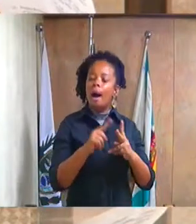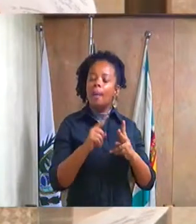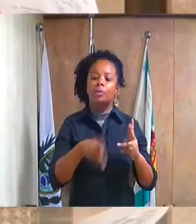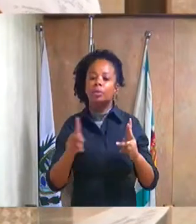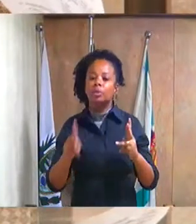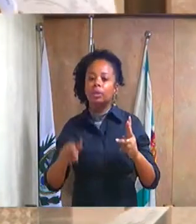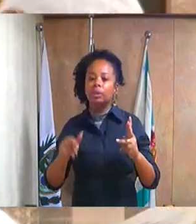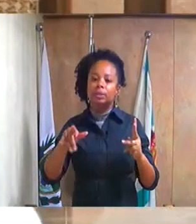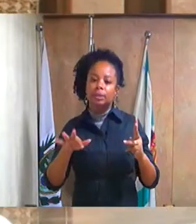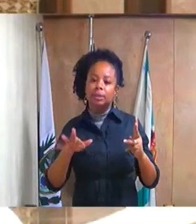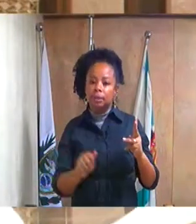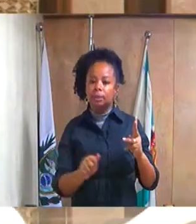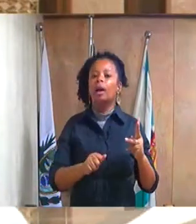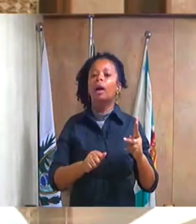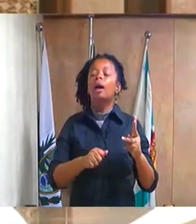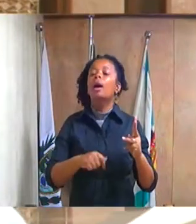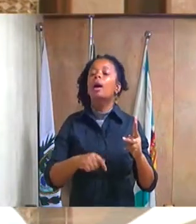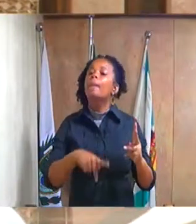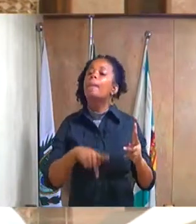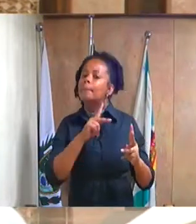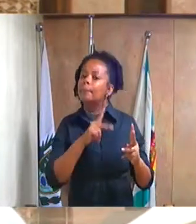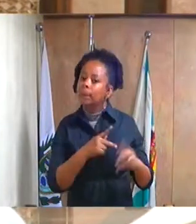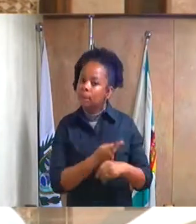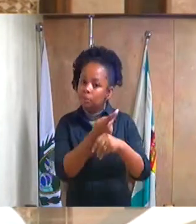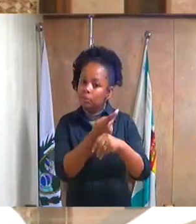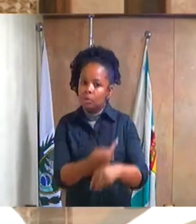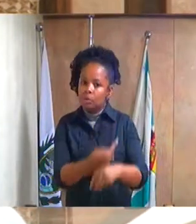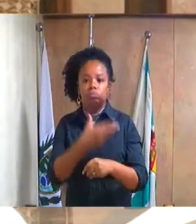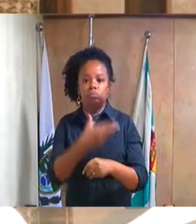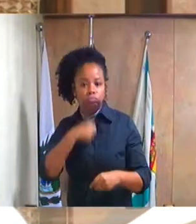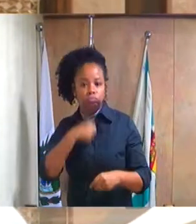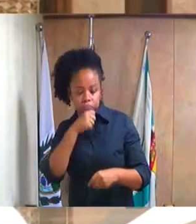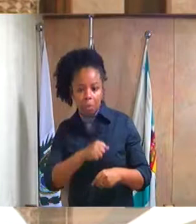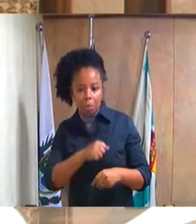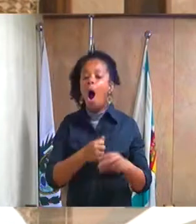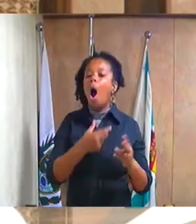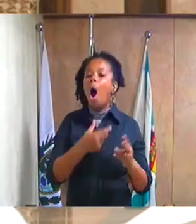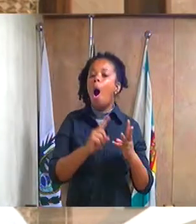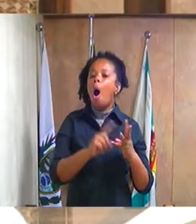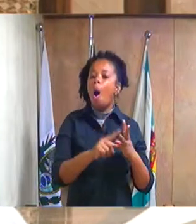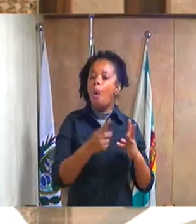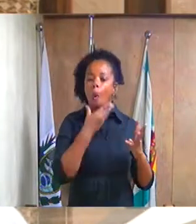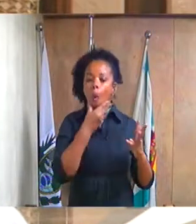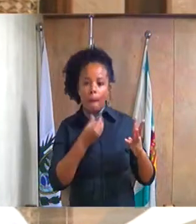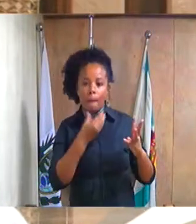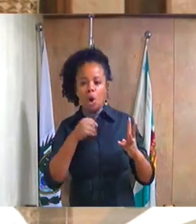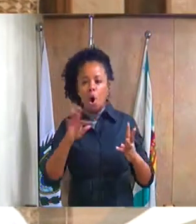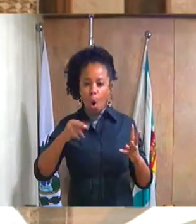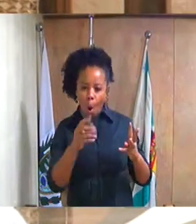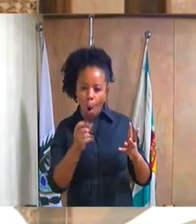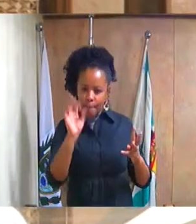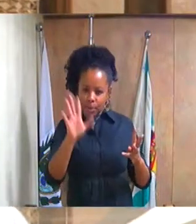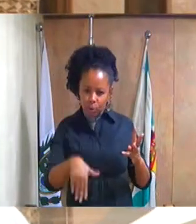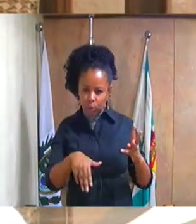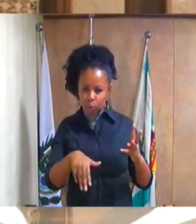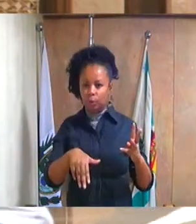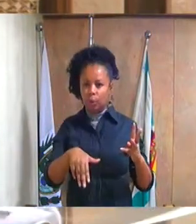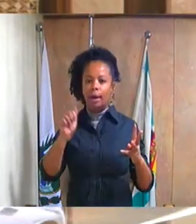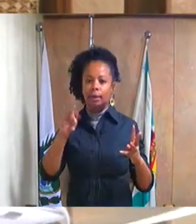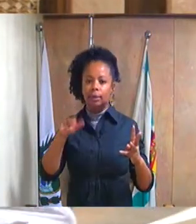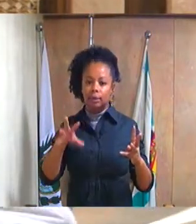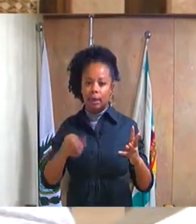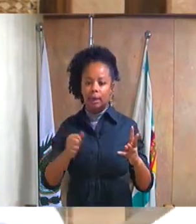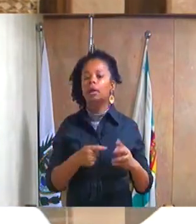Ferreira, à medalha ao professor Paulo Fleires, ao justiço do Robs Pascal Alves, a André Altite, trabalhador duque